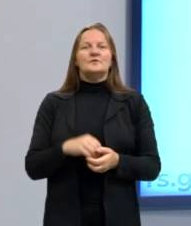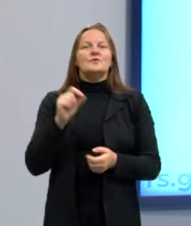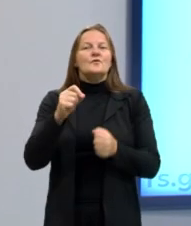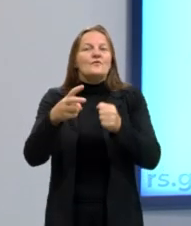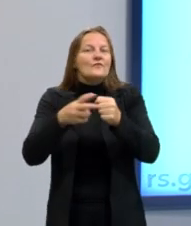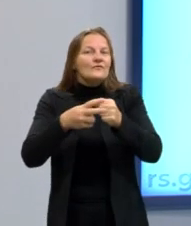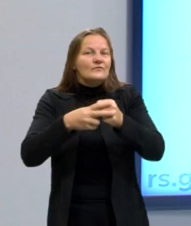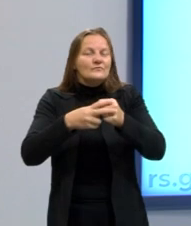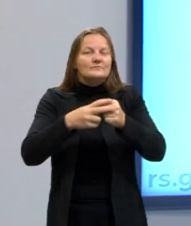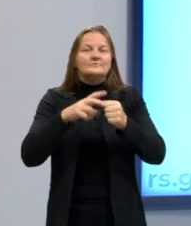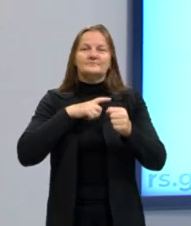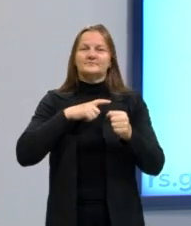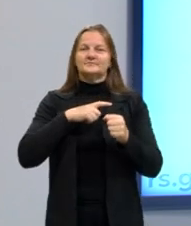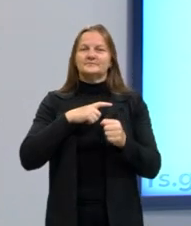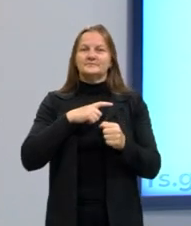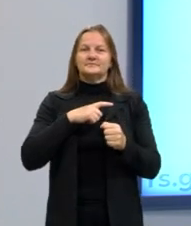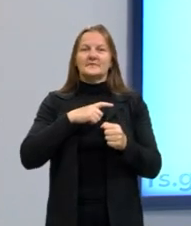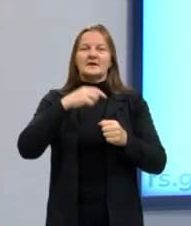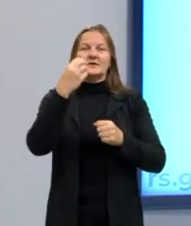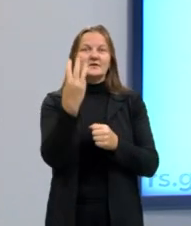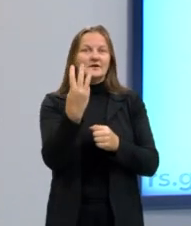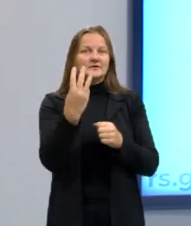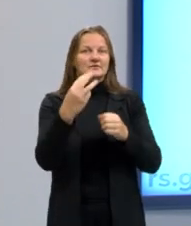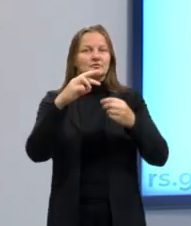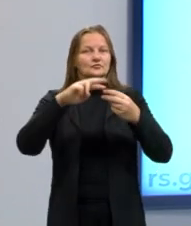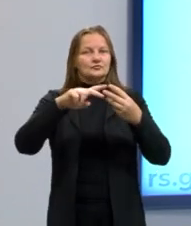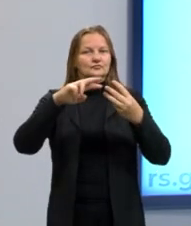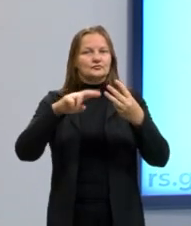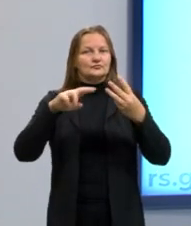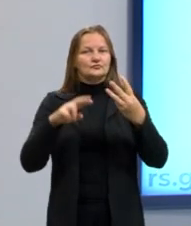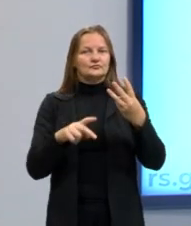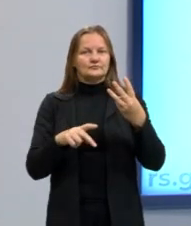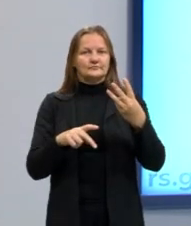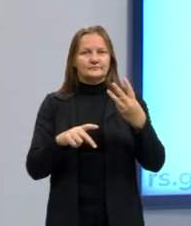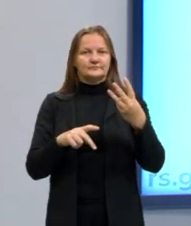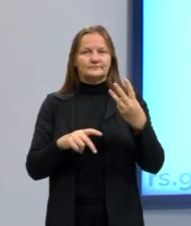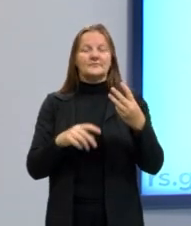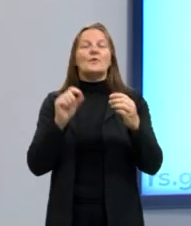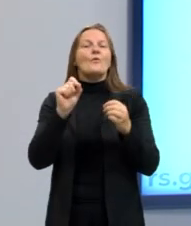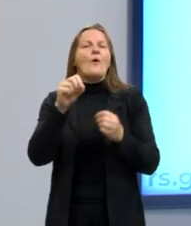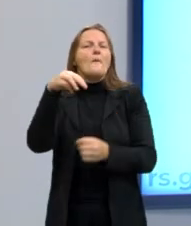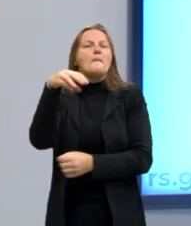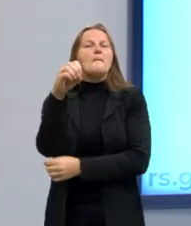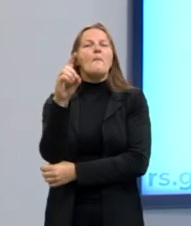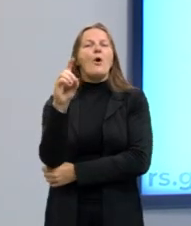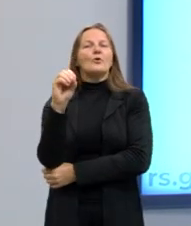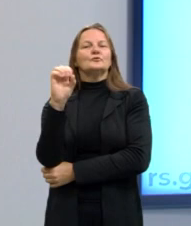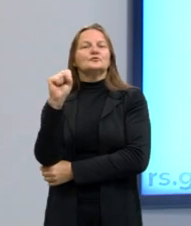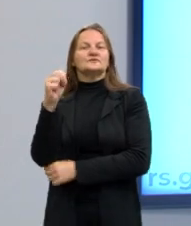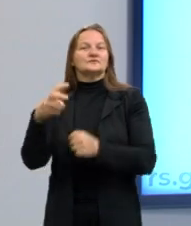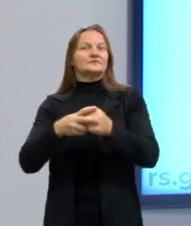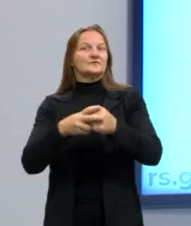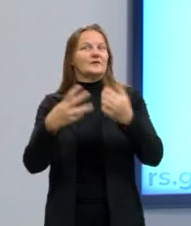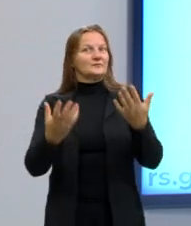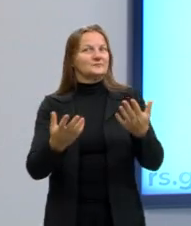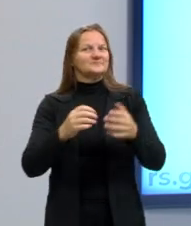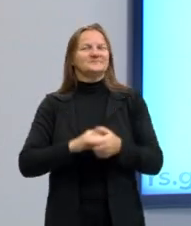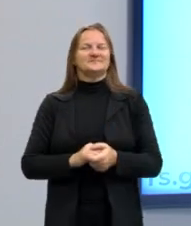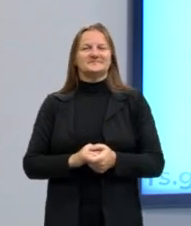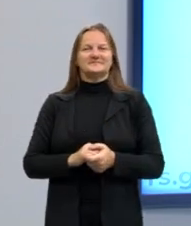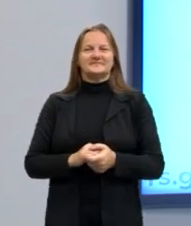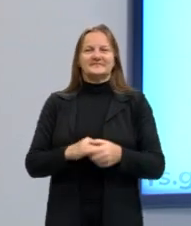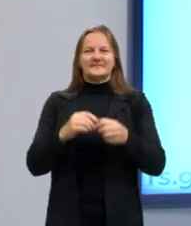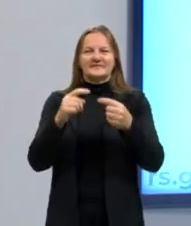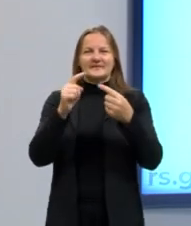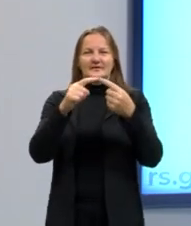verbo possui três modos. Quais são esses três modos verbais? O